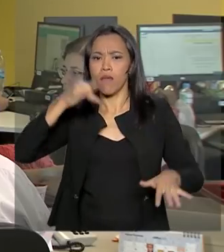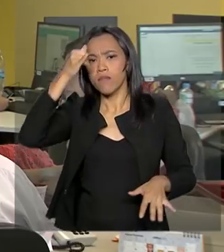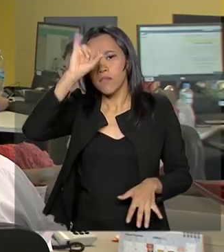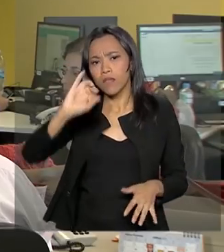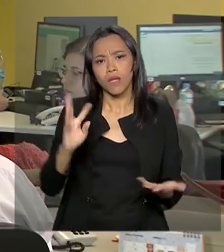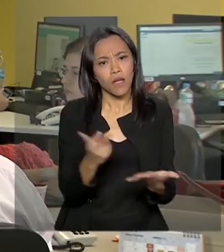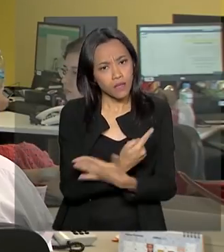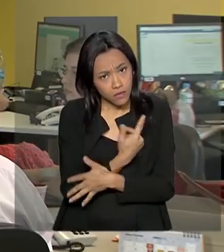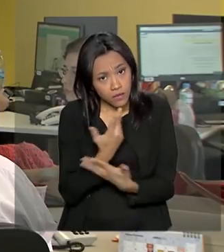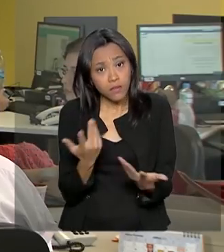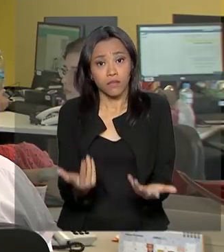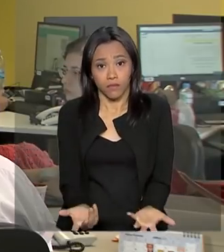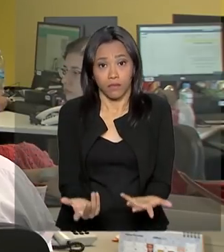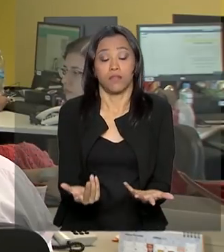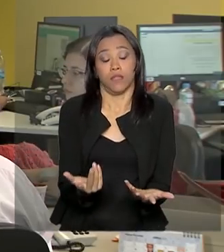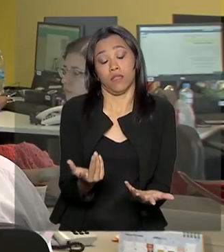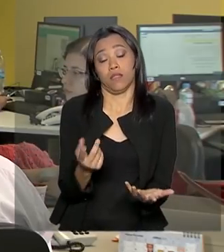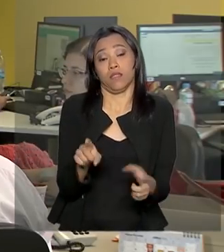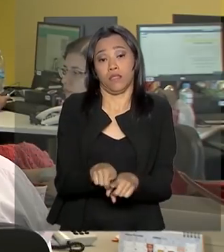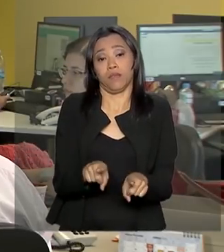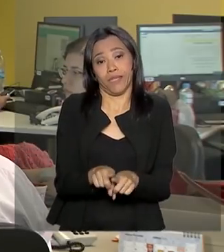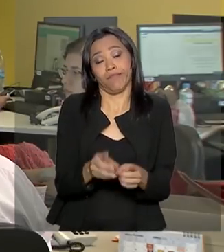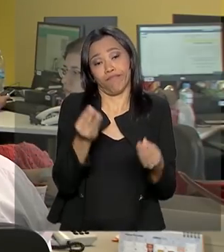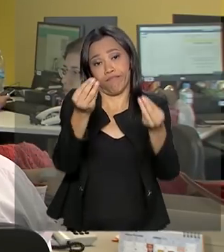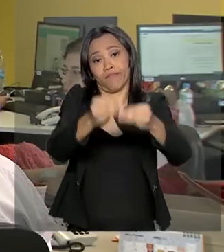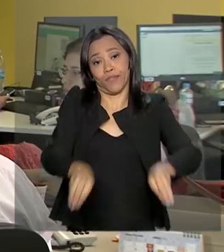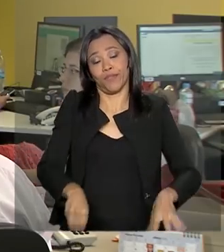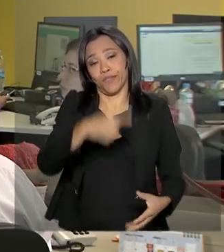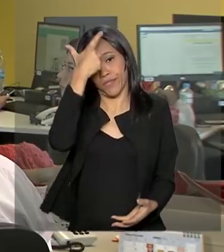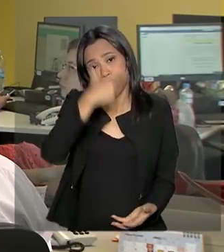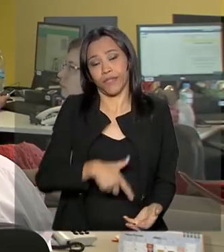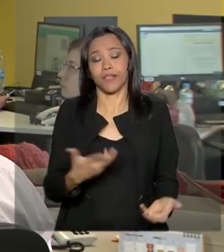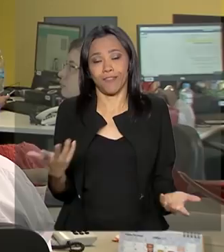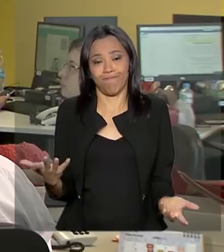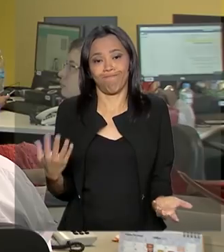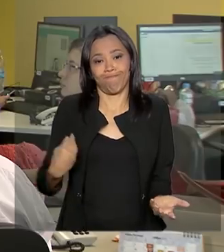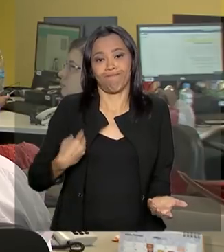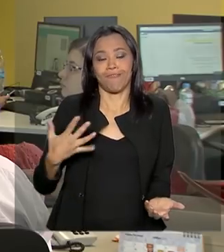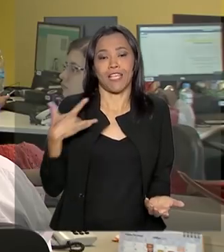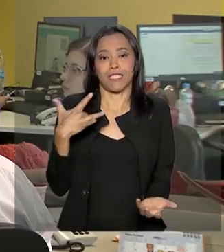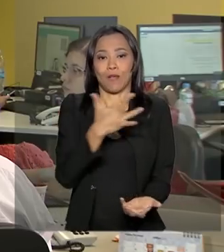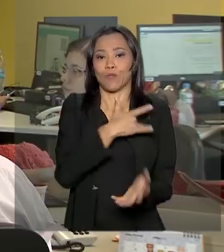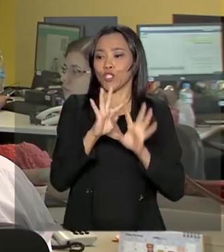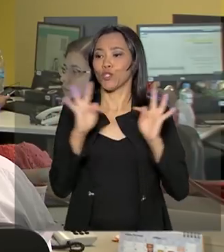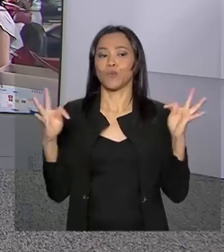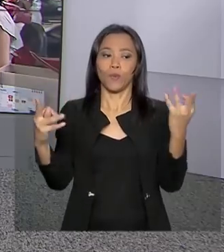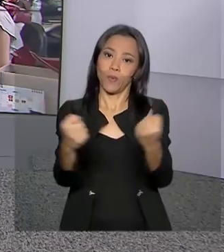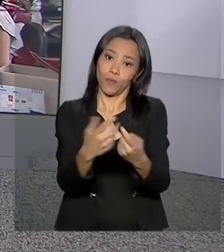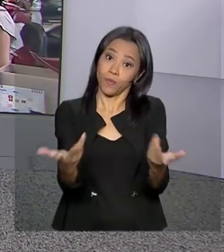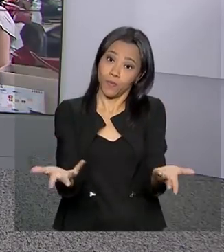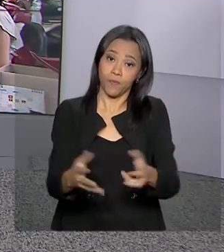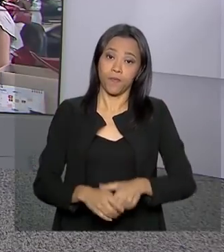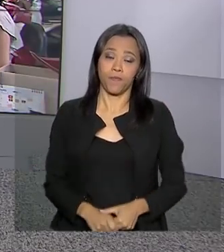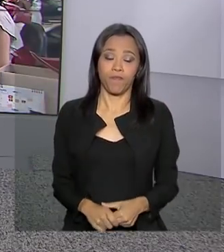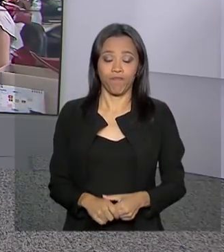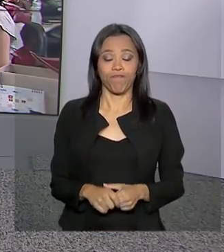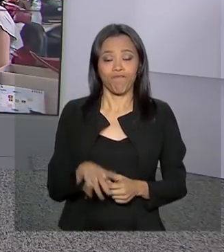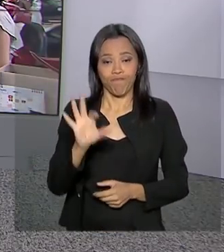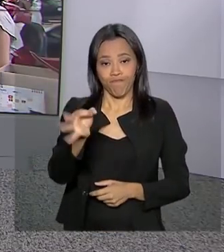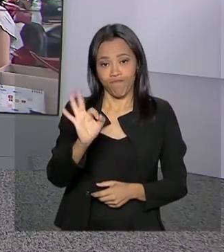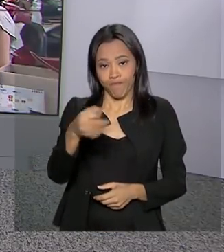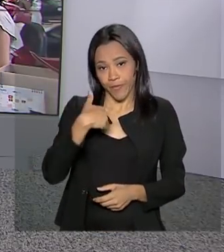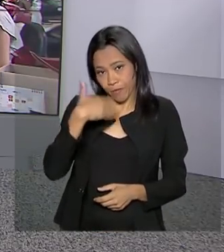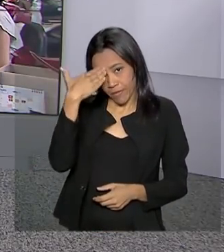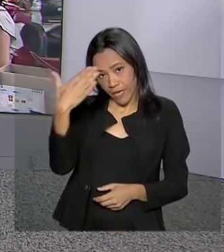mortes por doenças transmissíveis e prejudicando a qualidade de vida para toda a população. Carla? É isso, Marcelo.